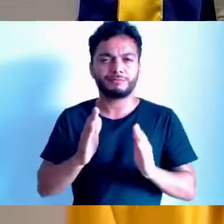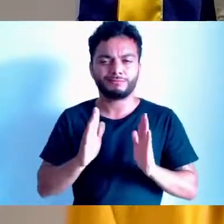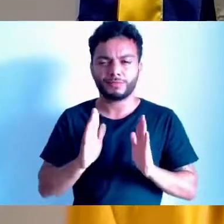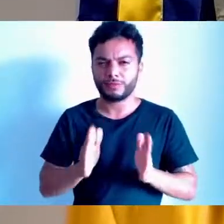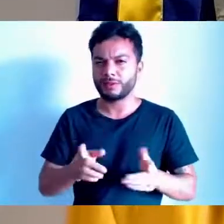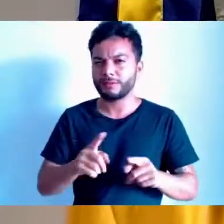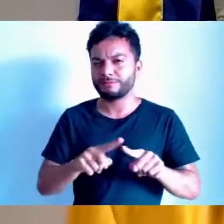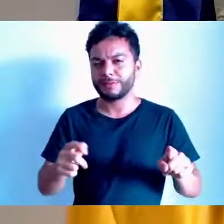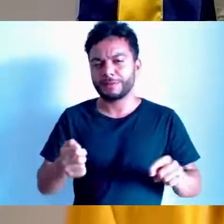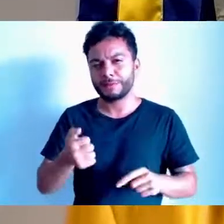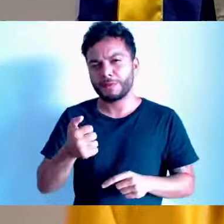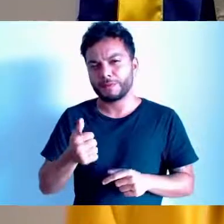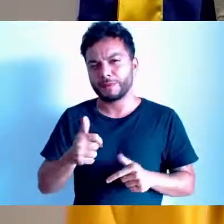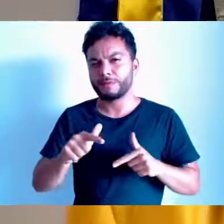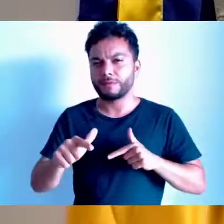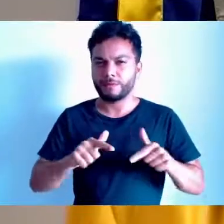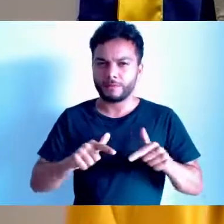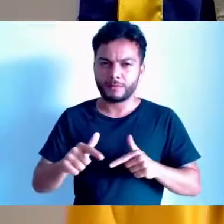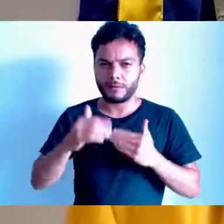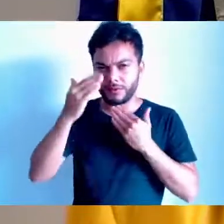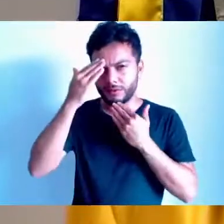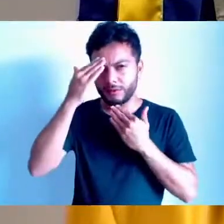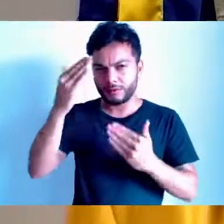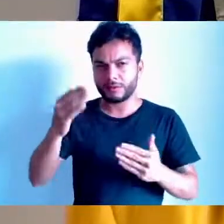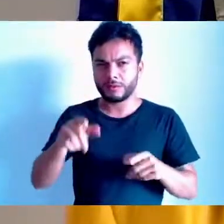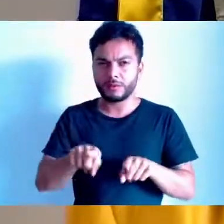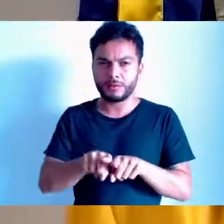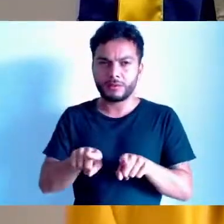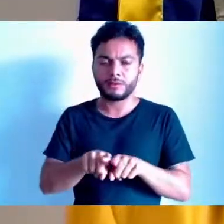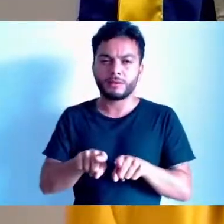Agradecer a equipe do Bá. Agradecer a equipe do Bá.